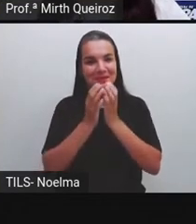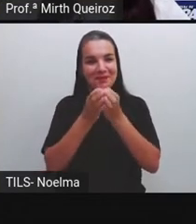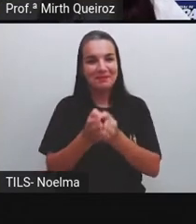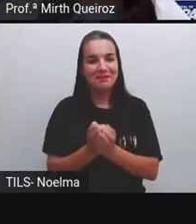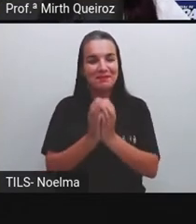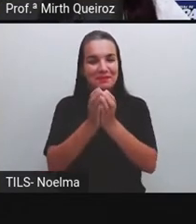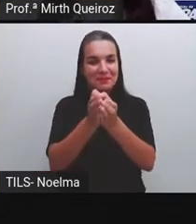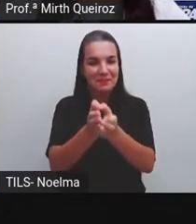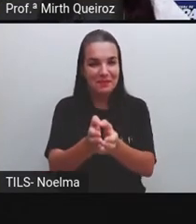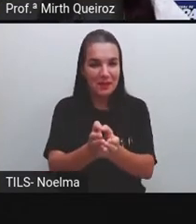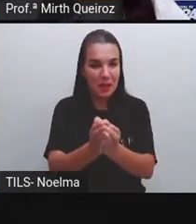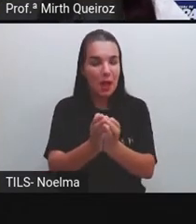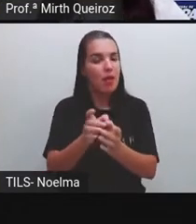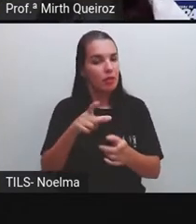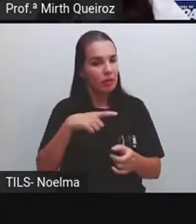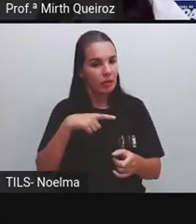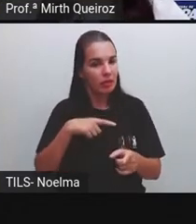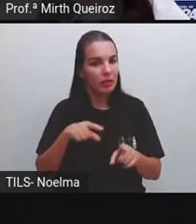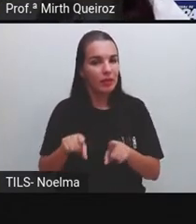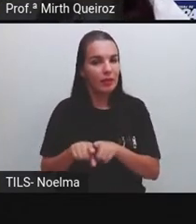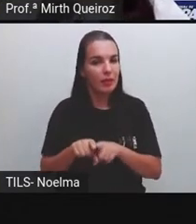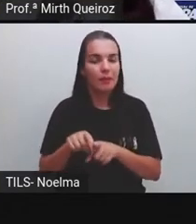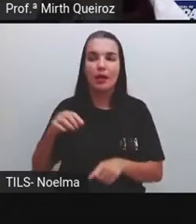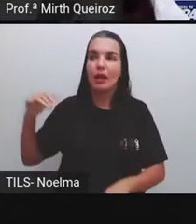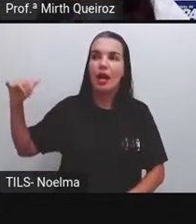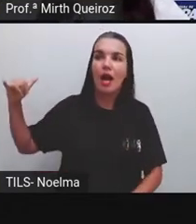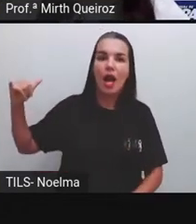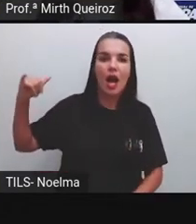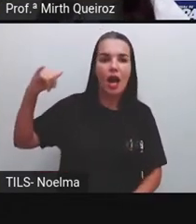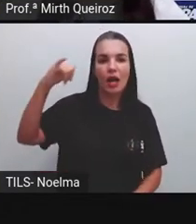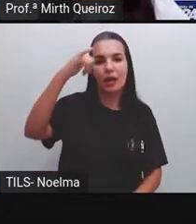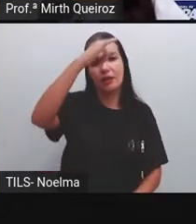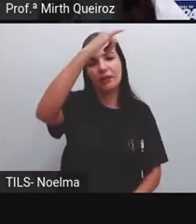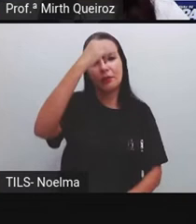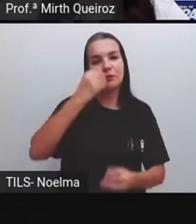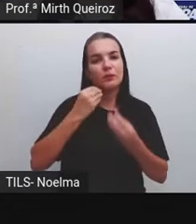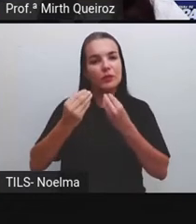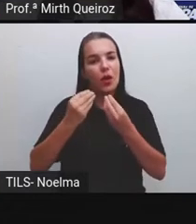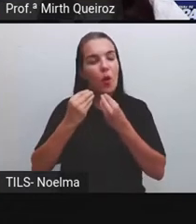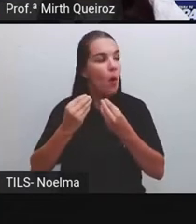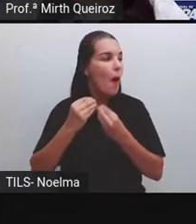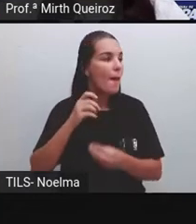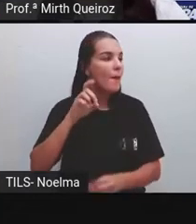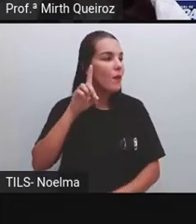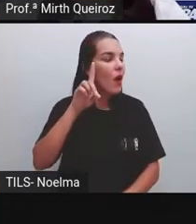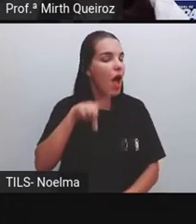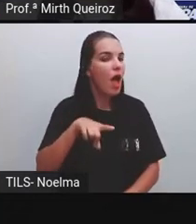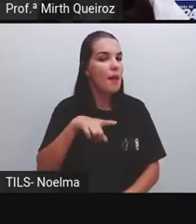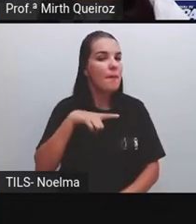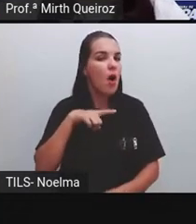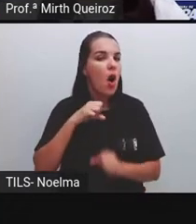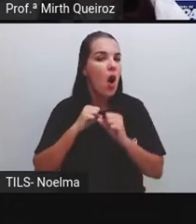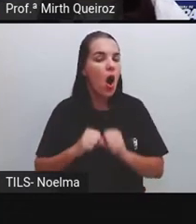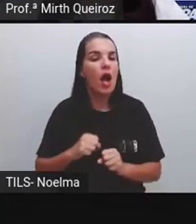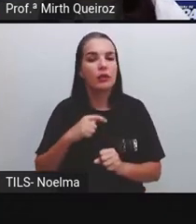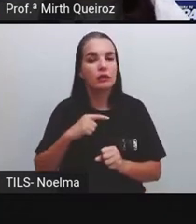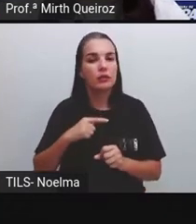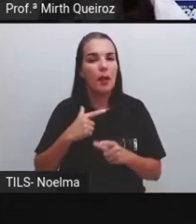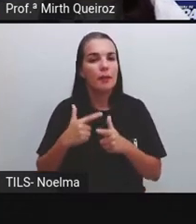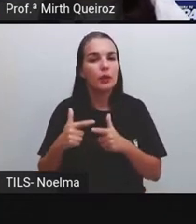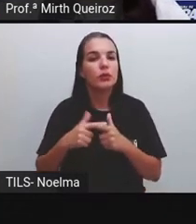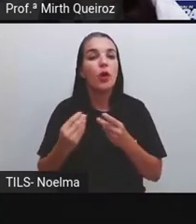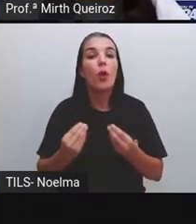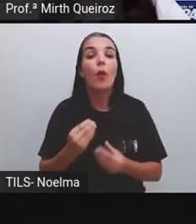E, aí, nós temos o transporte aéreo. Como é que o transporte aéreo pode prejudicar aí, pode causar impactos